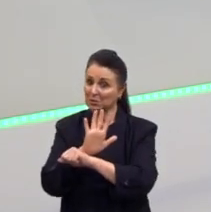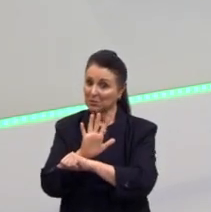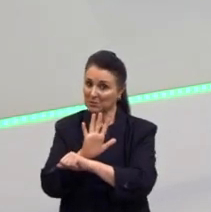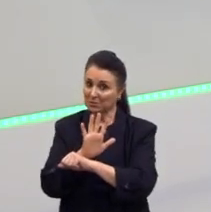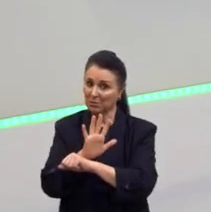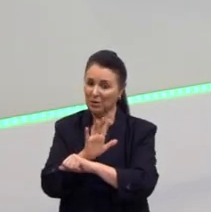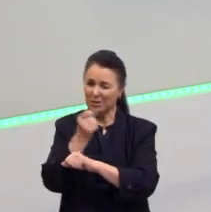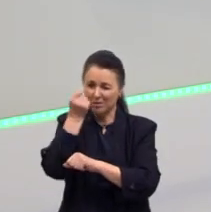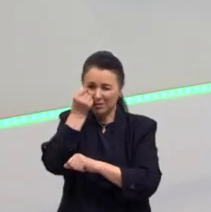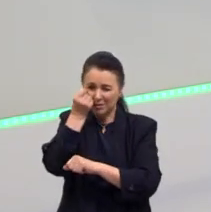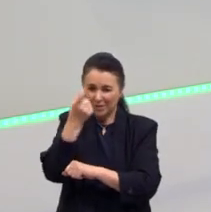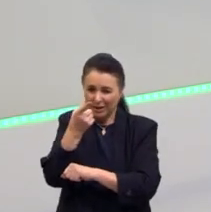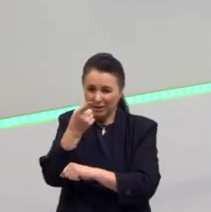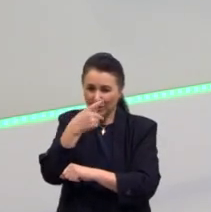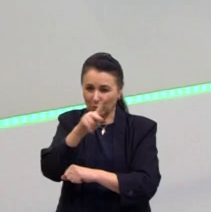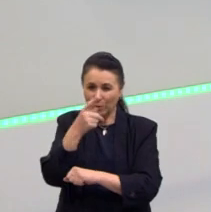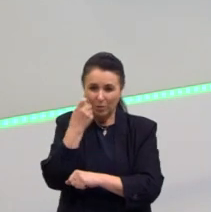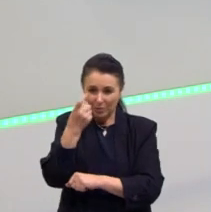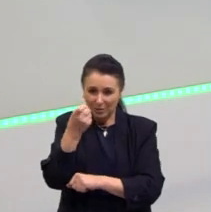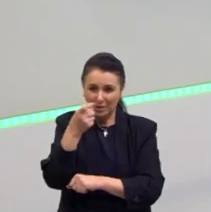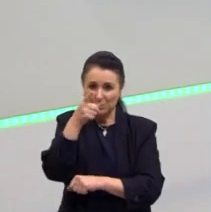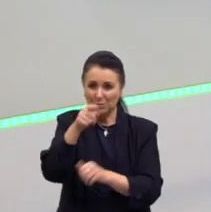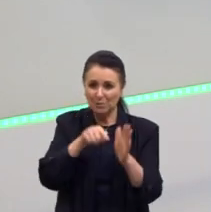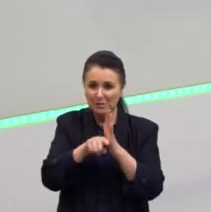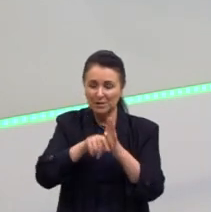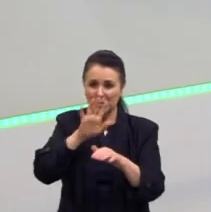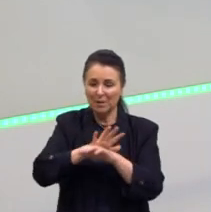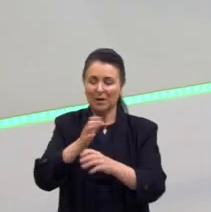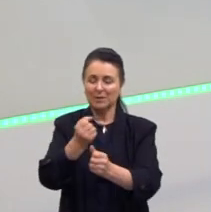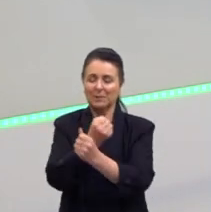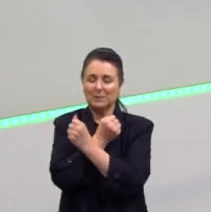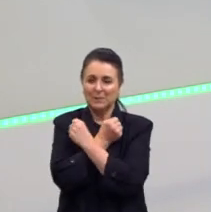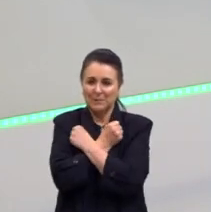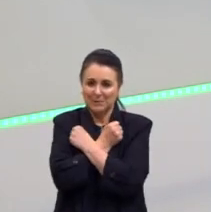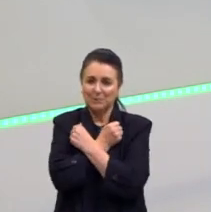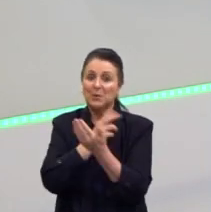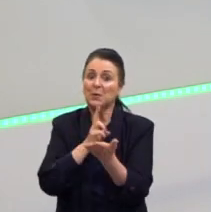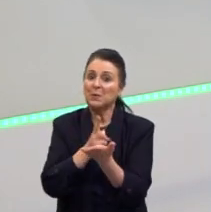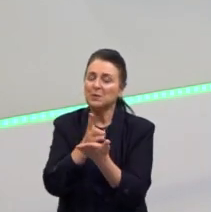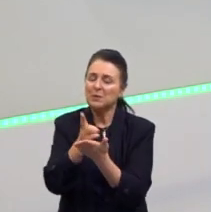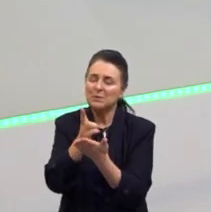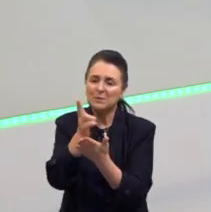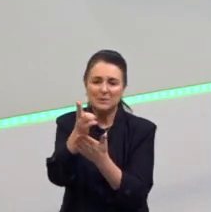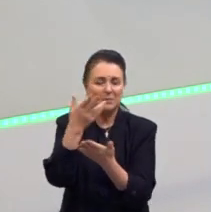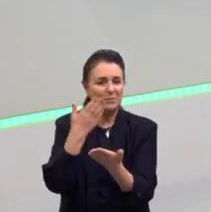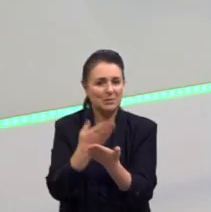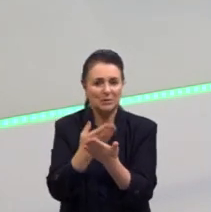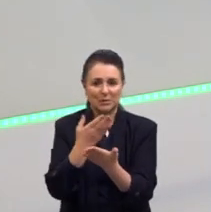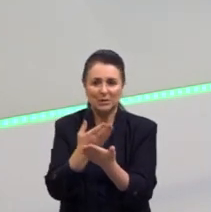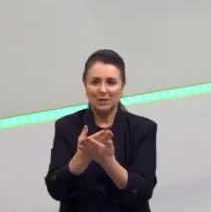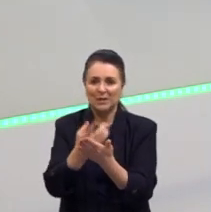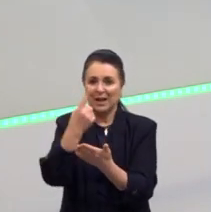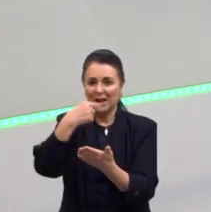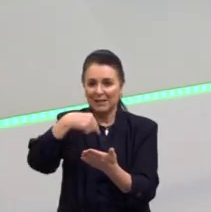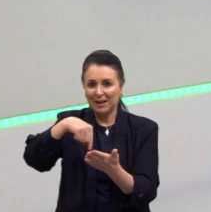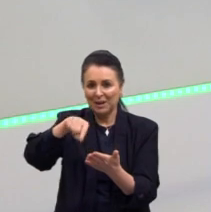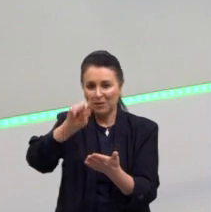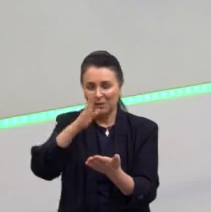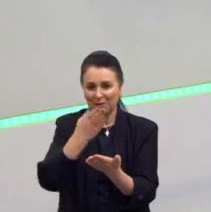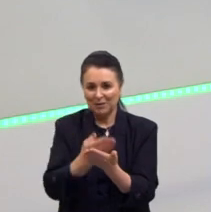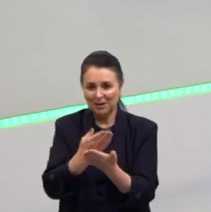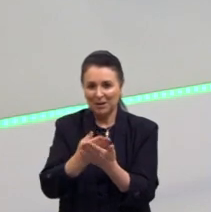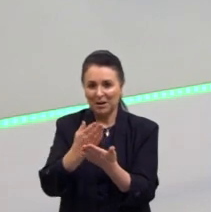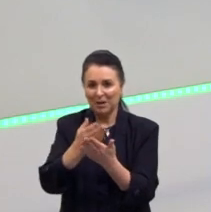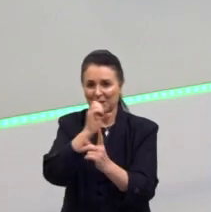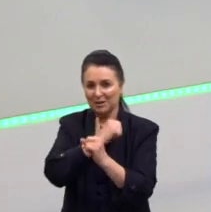te despertar do curiosidades para você buscar mais. Um grande abraço, continue sempre estudando e nos vemos na próxima aula de